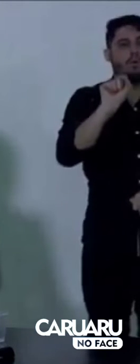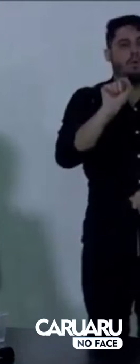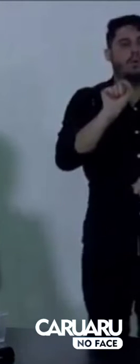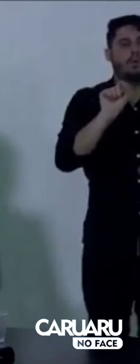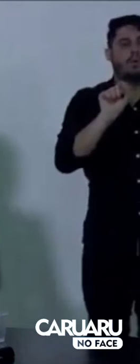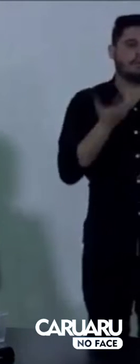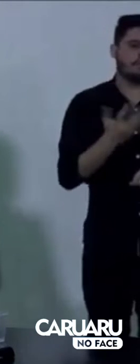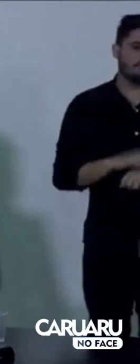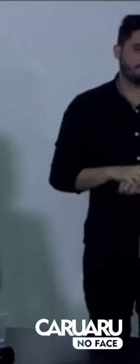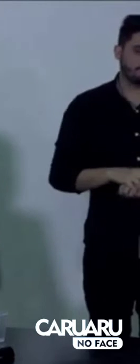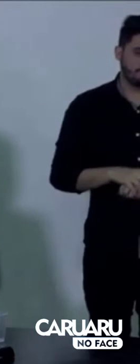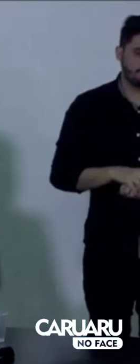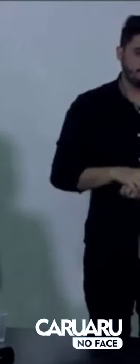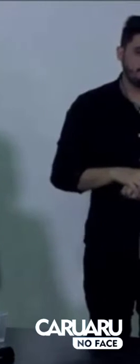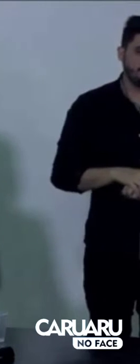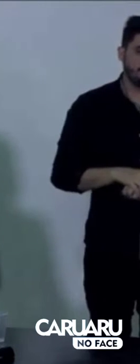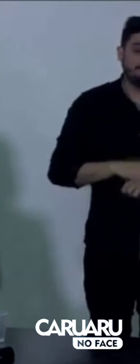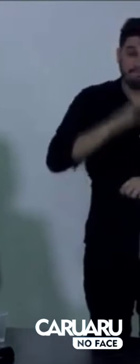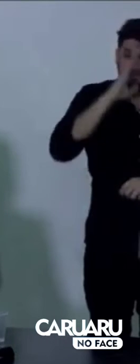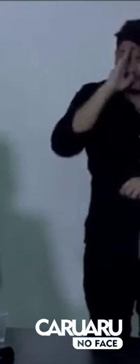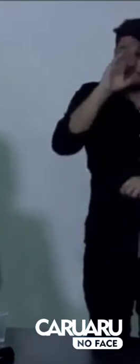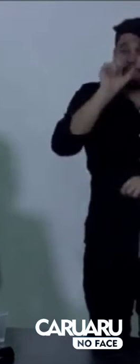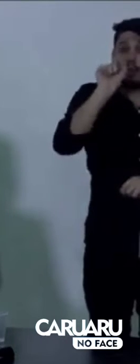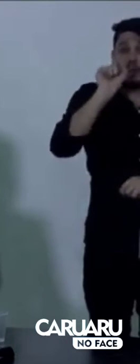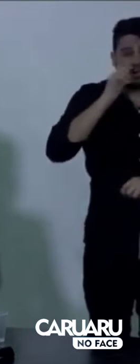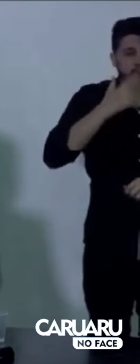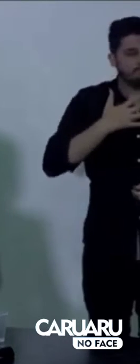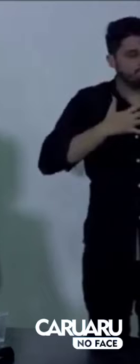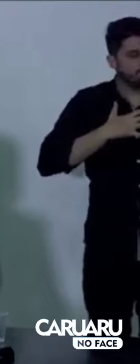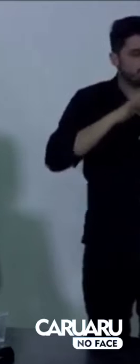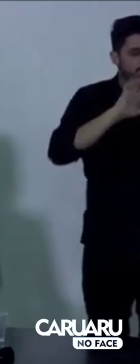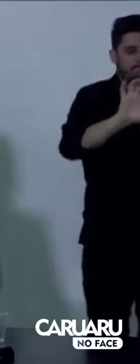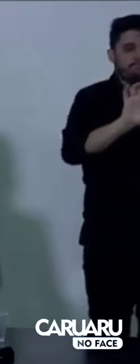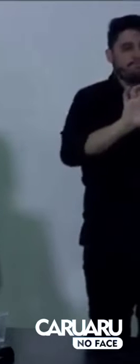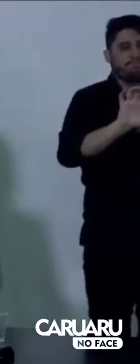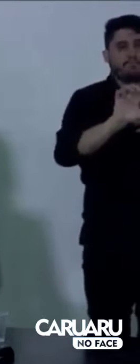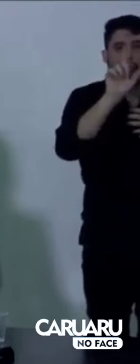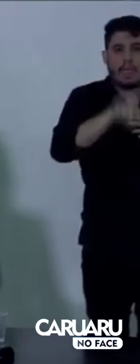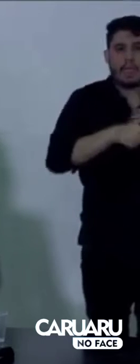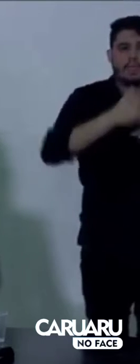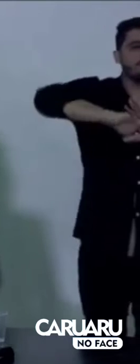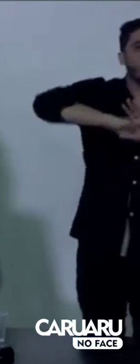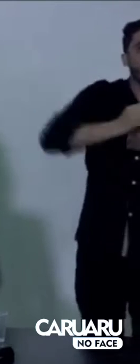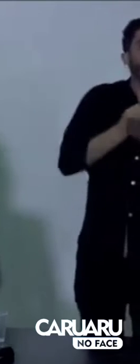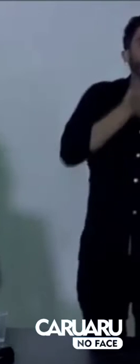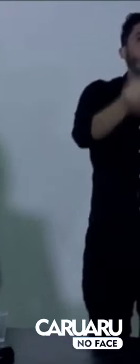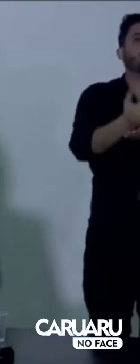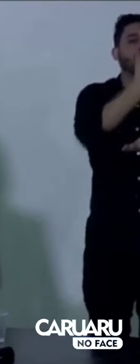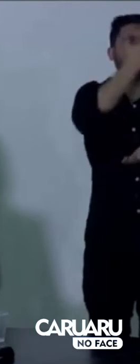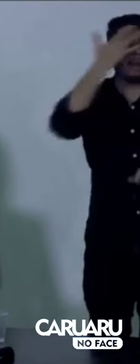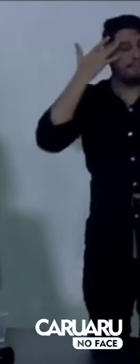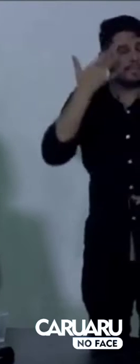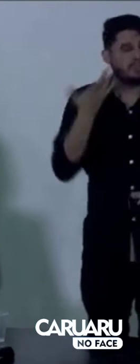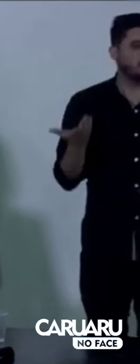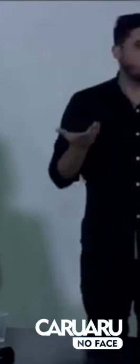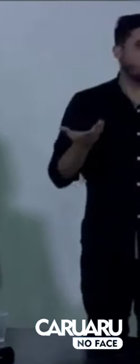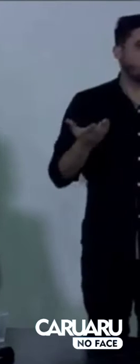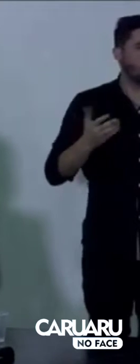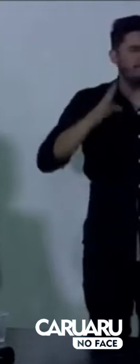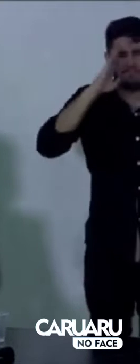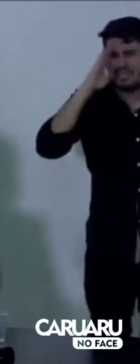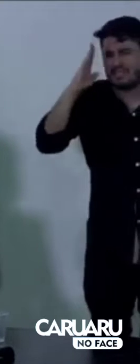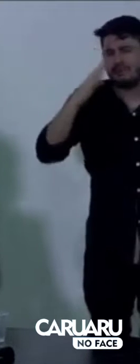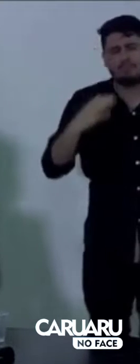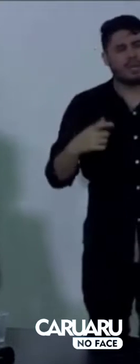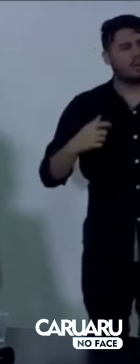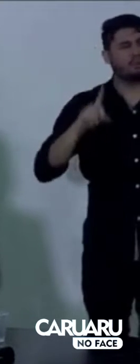fundo, como espinha dorsal, a solidariedade. Ajudar as pessoas que estão passando num momento como esse, por